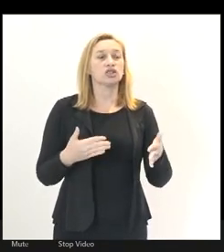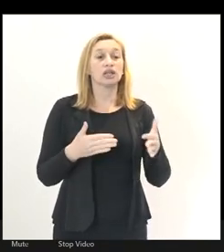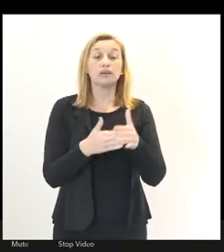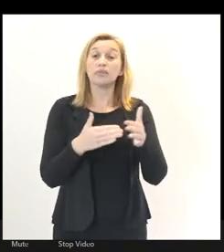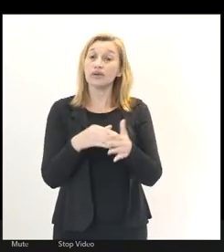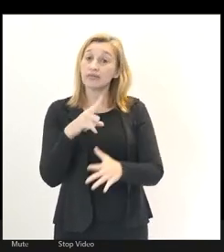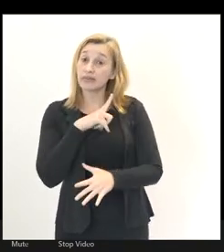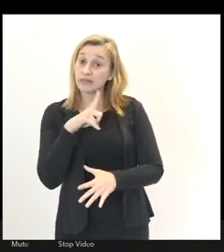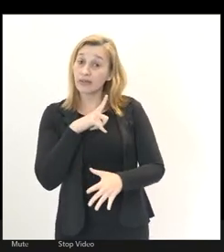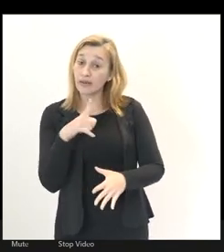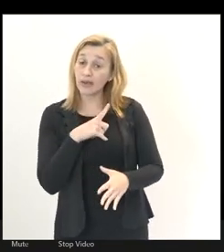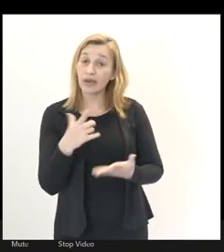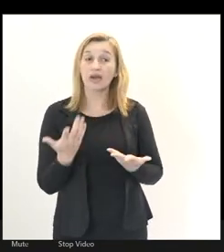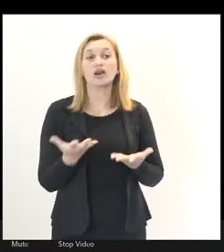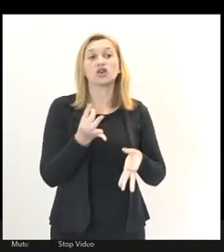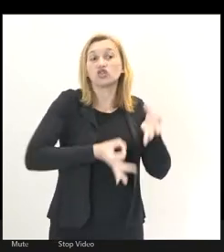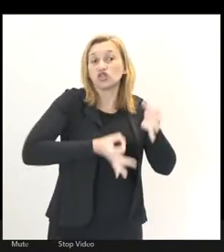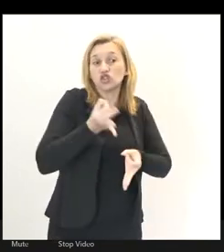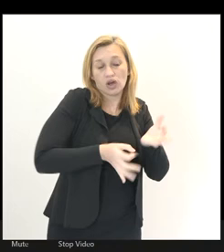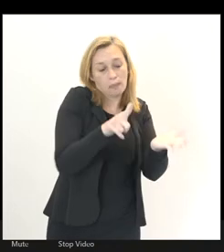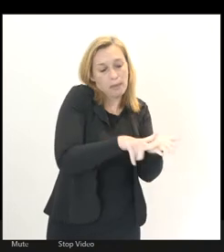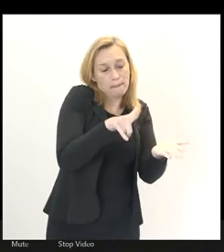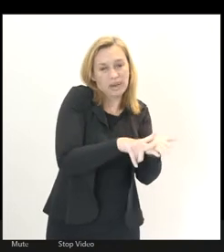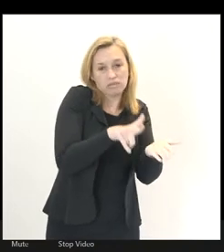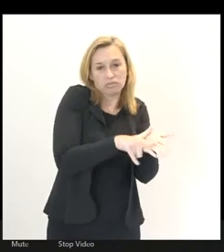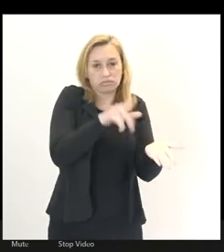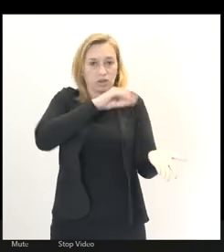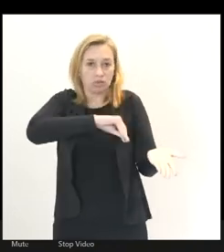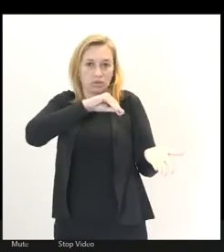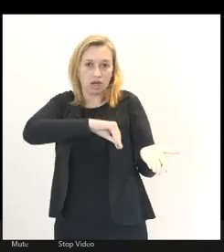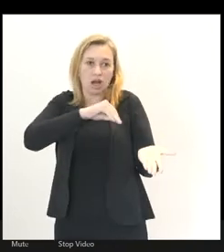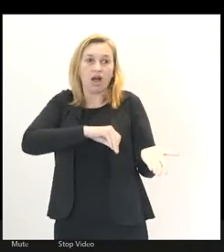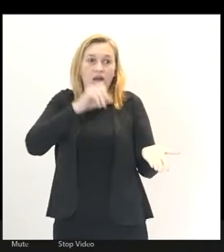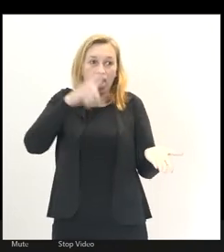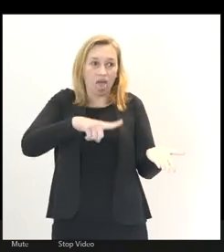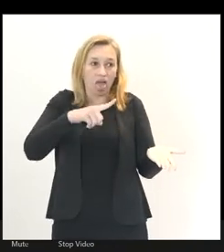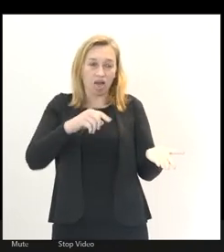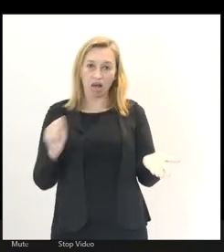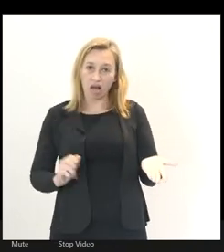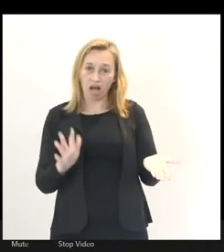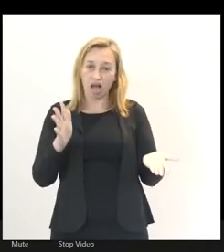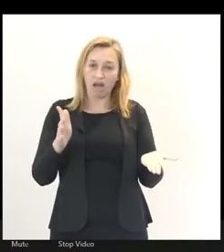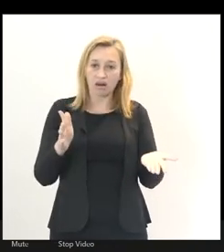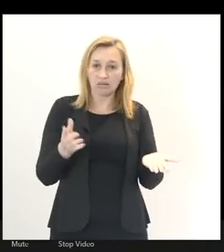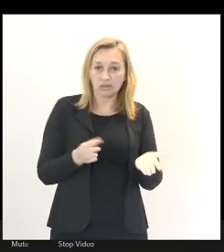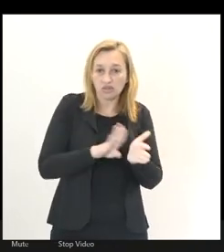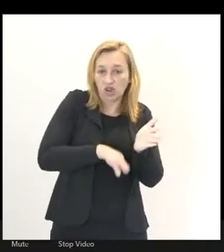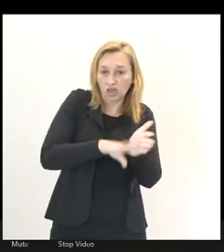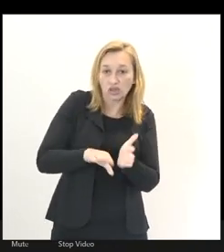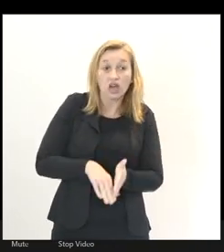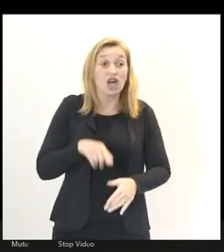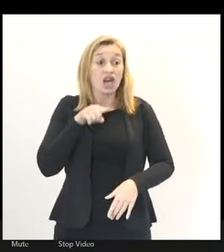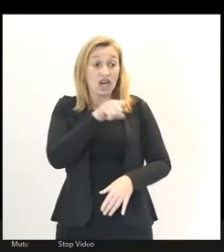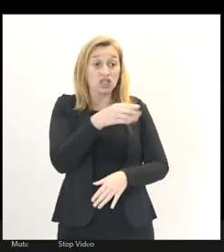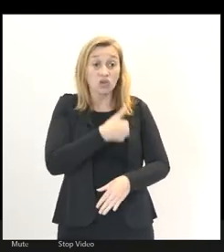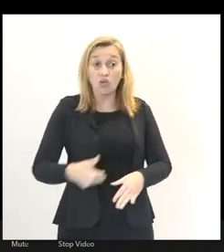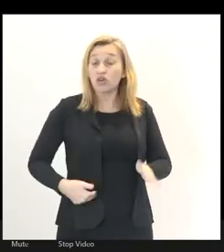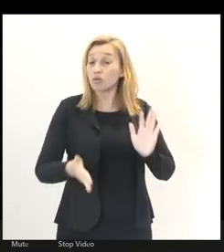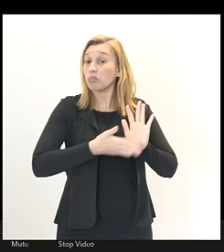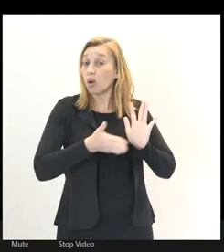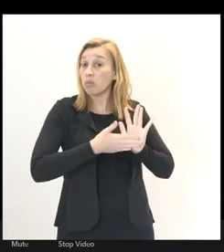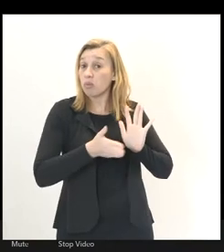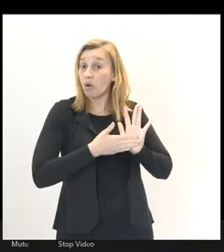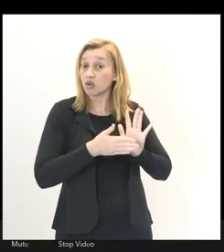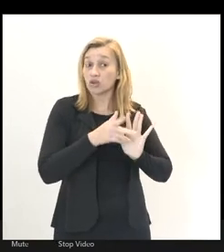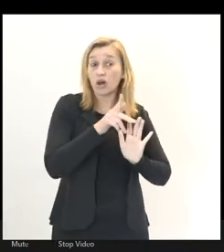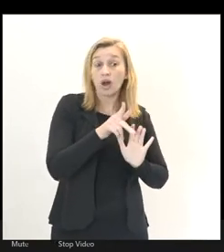já que ele justifica que a folha salarial é um gasto exorbitante, esse mesmo governo propõe, através de uma